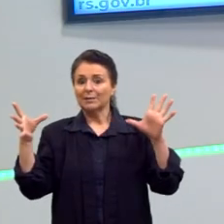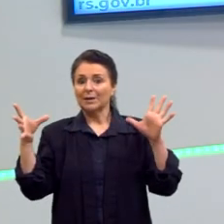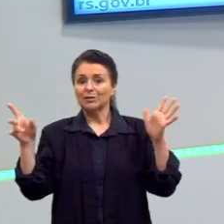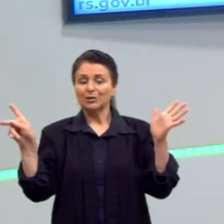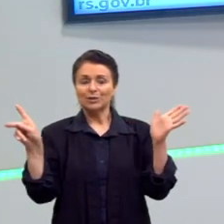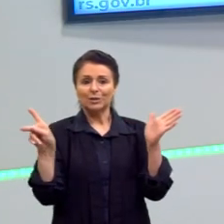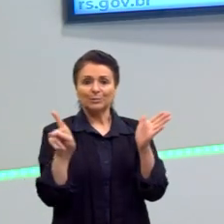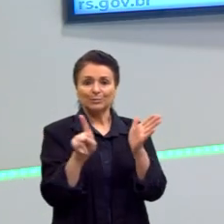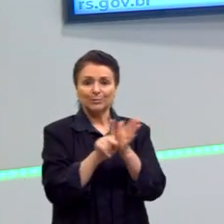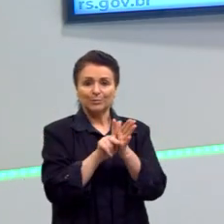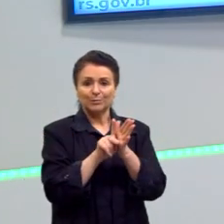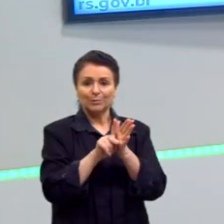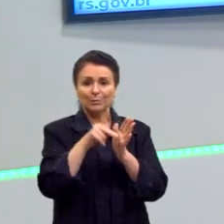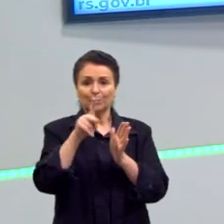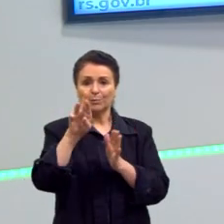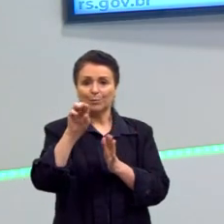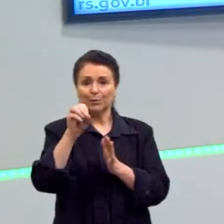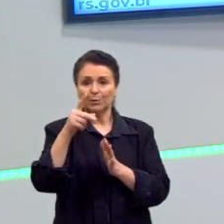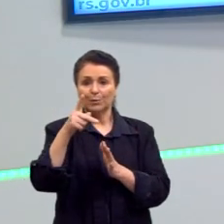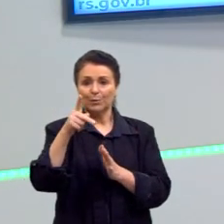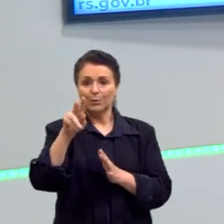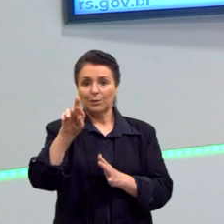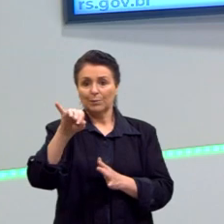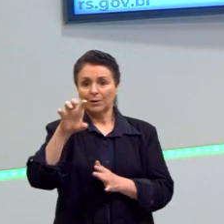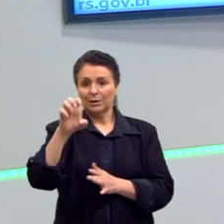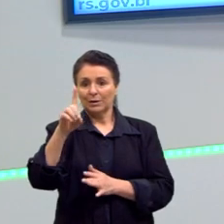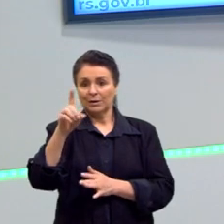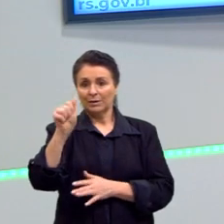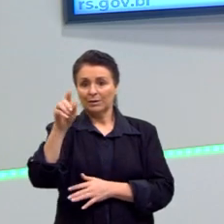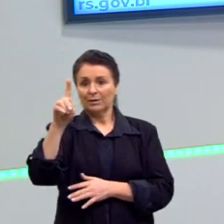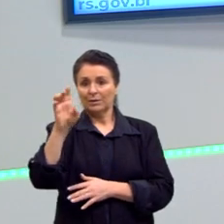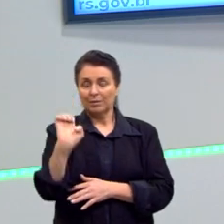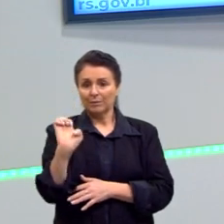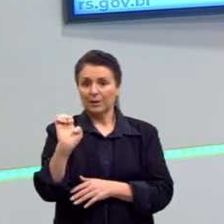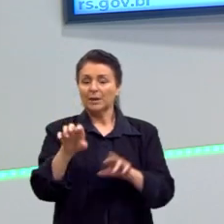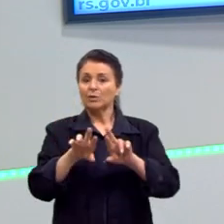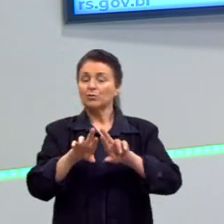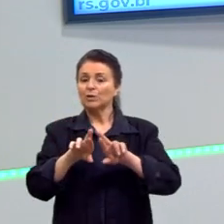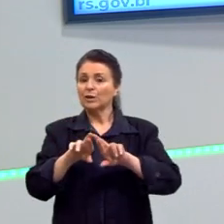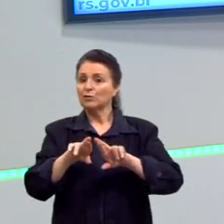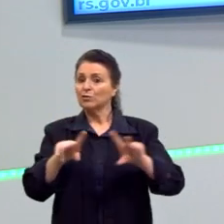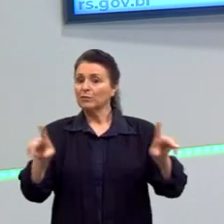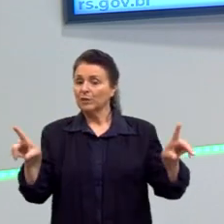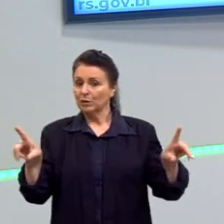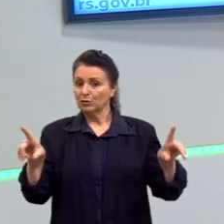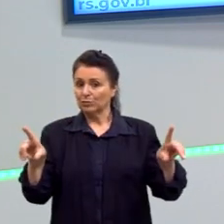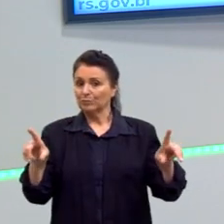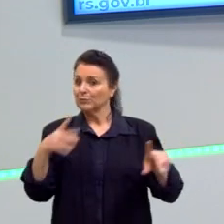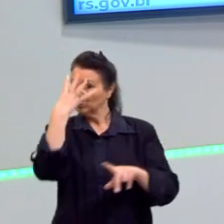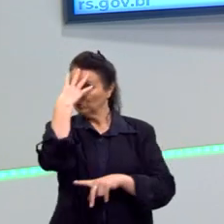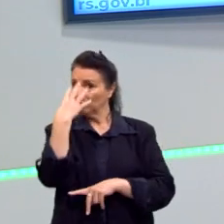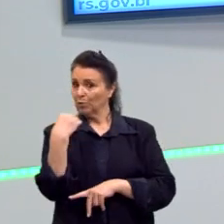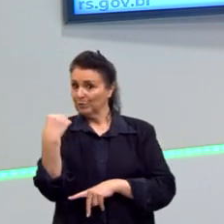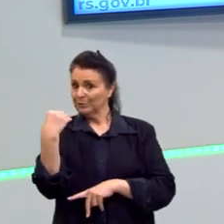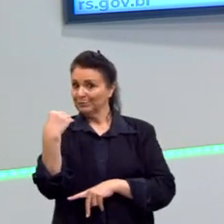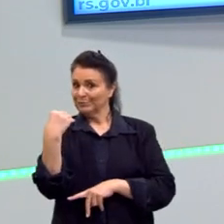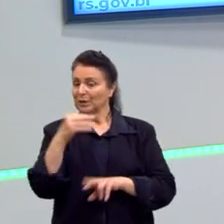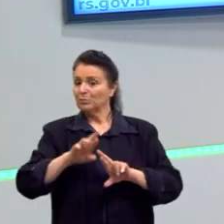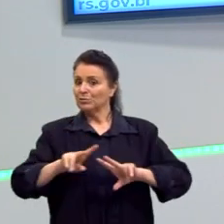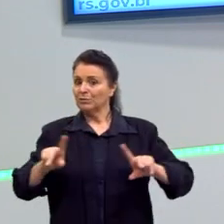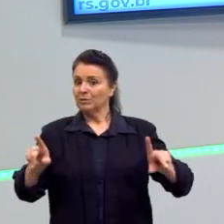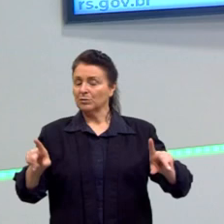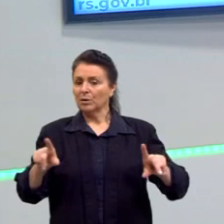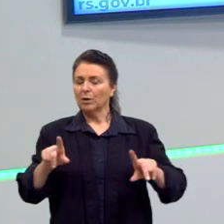só, o John Luke, ele vai ser um pouquinho diferente do Hobbes, ele vai dizer que nós não